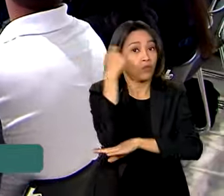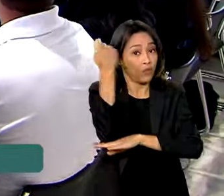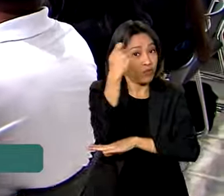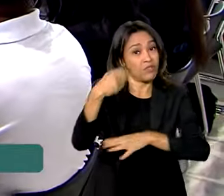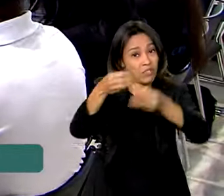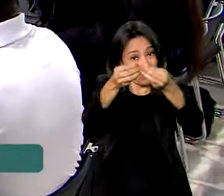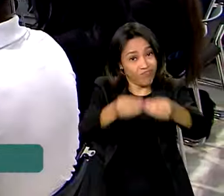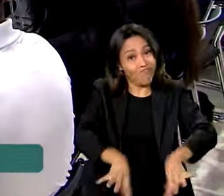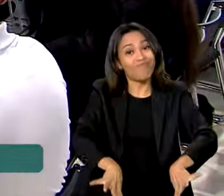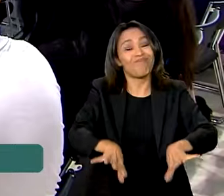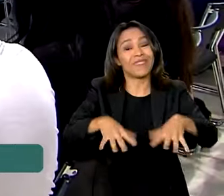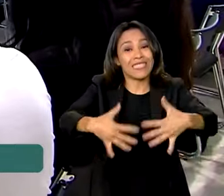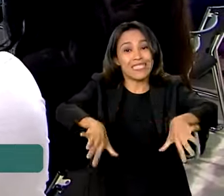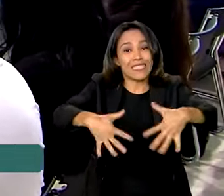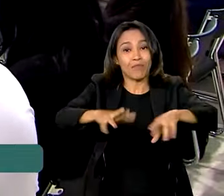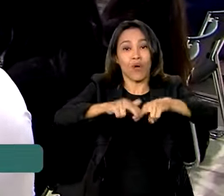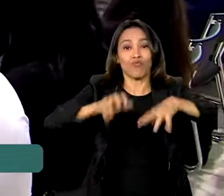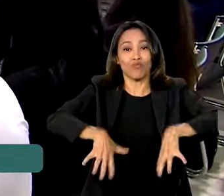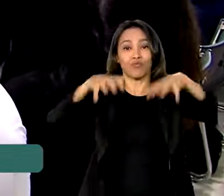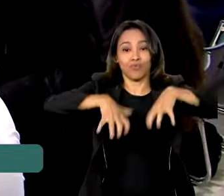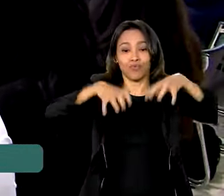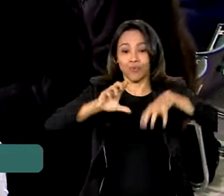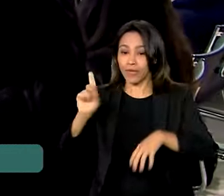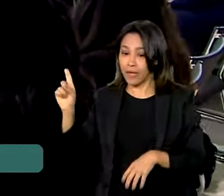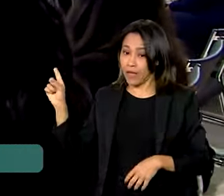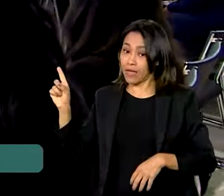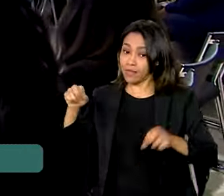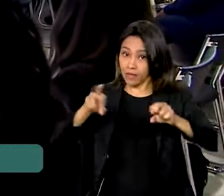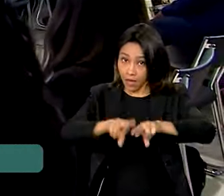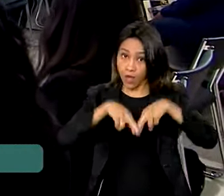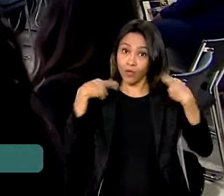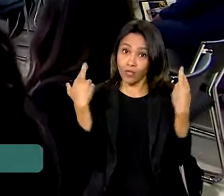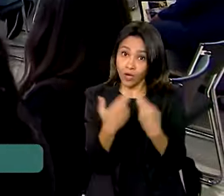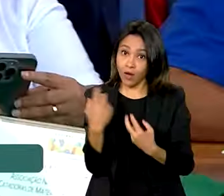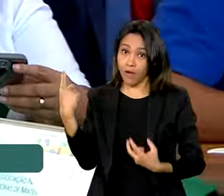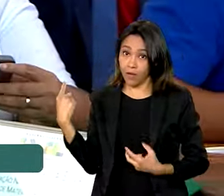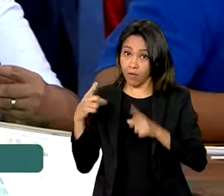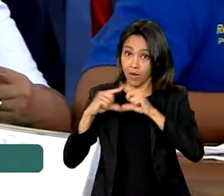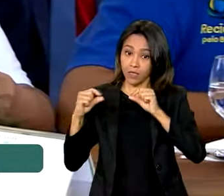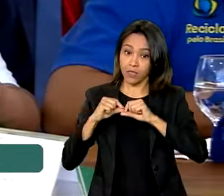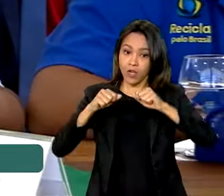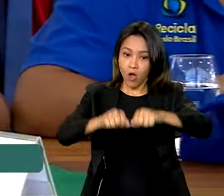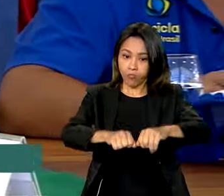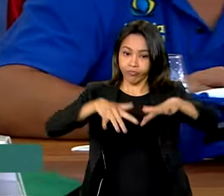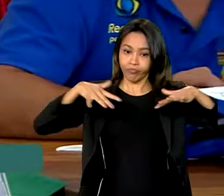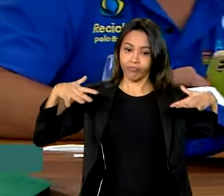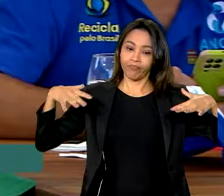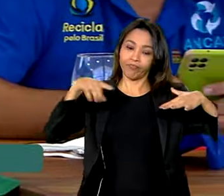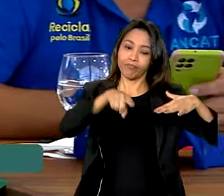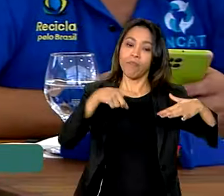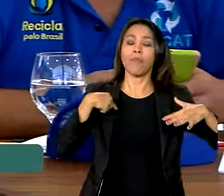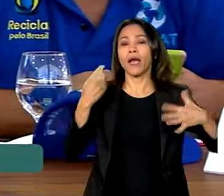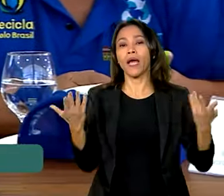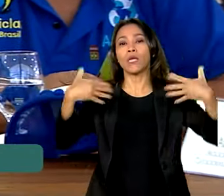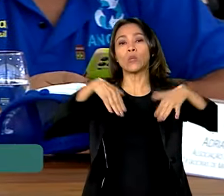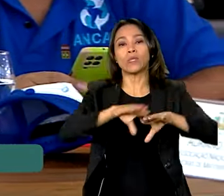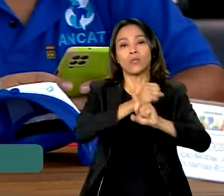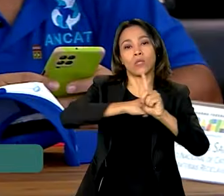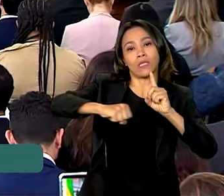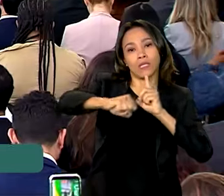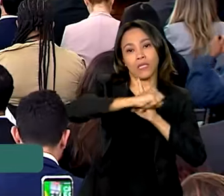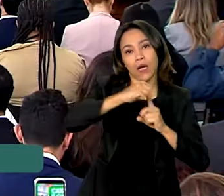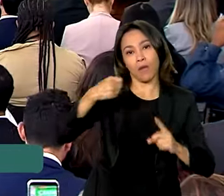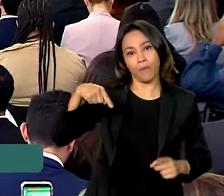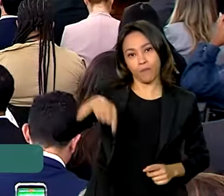Os anúncios foram feitos durante reunião do Comitê Interministerial para a Inclusão Social e Econômica no Palácio do